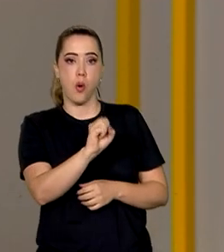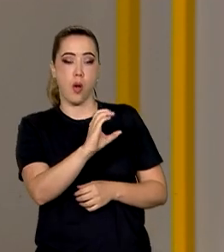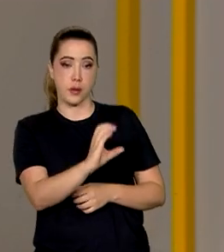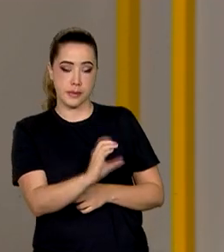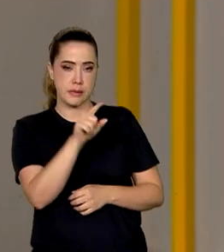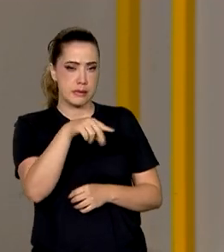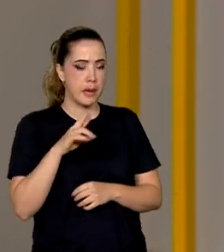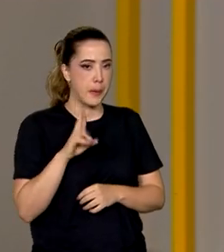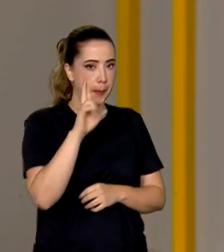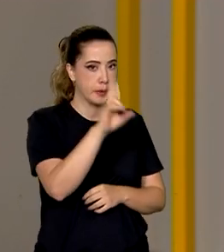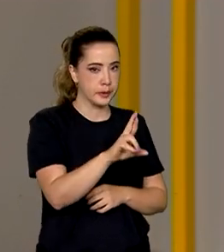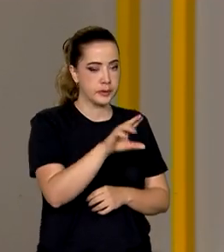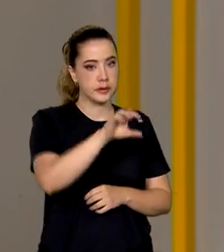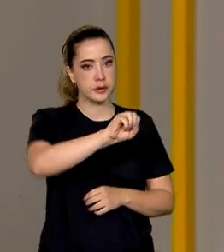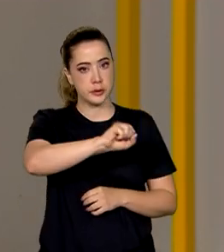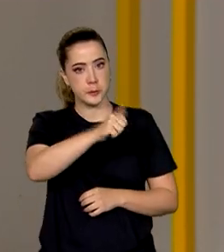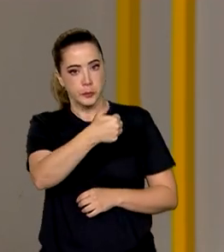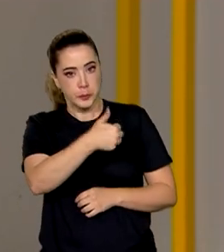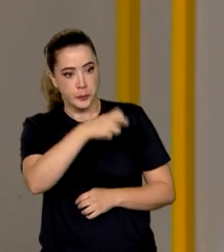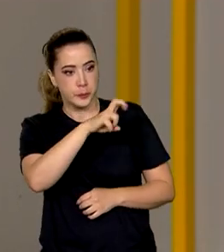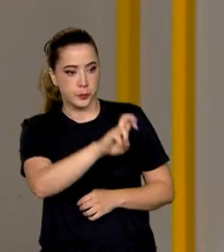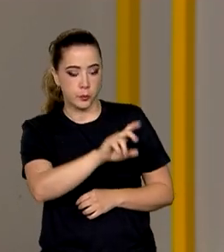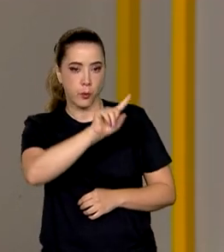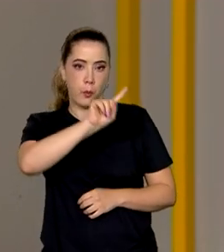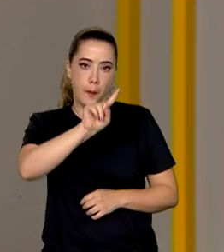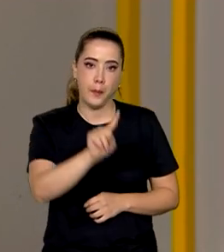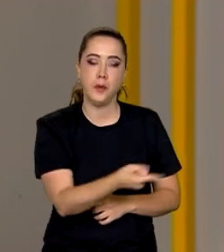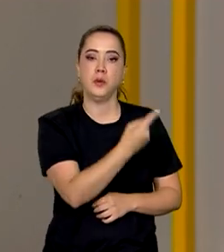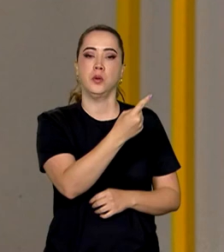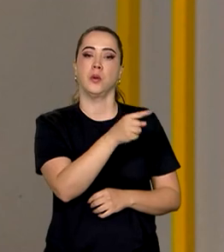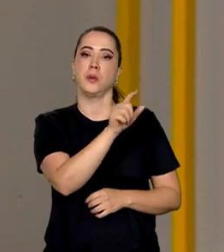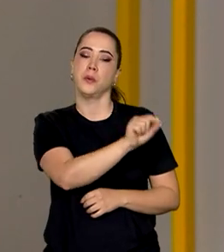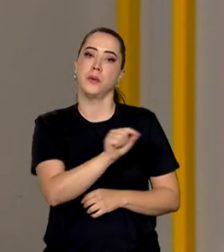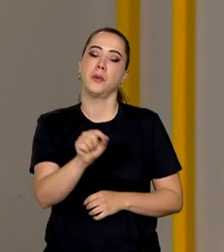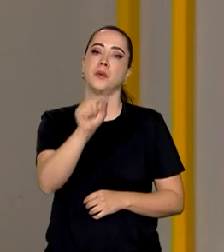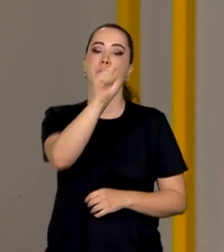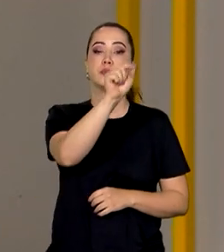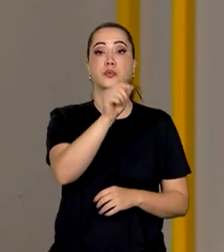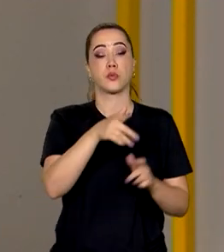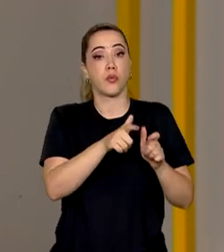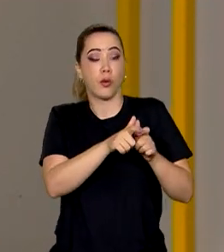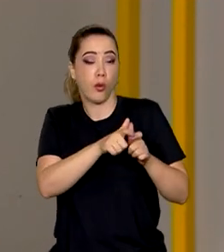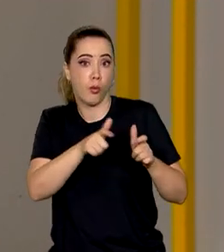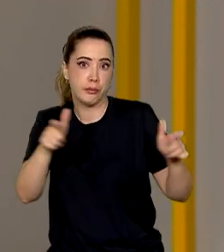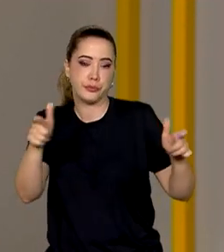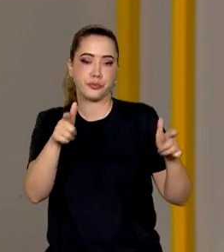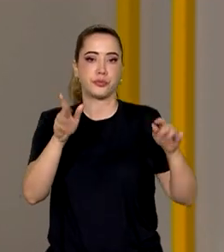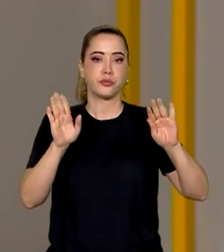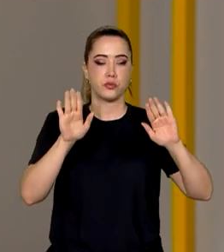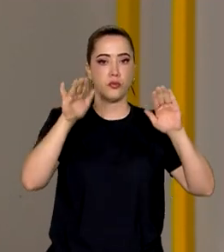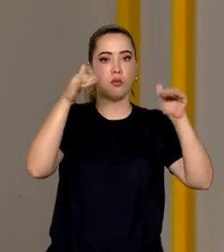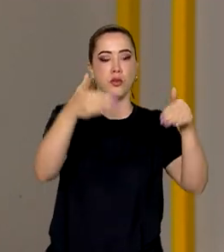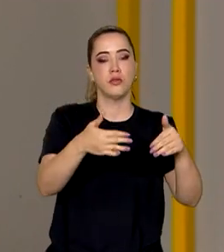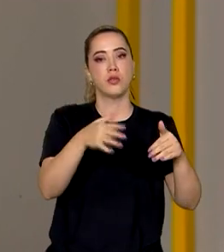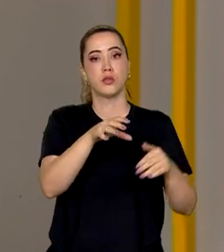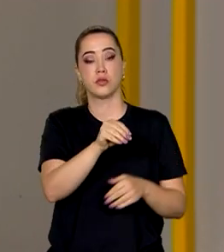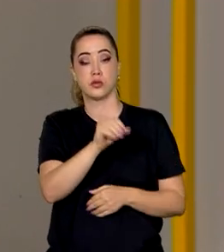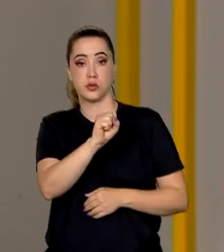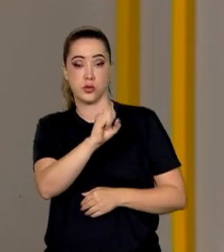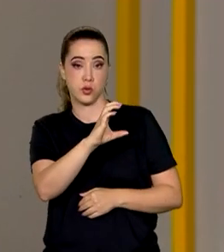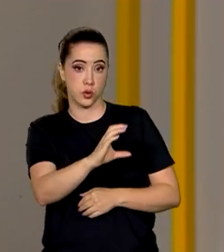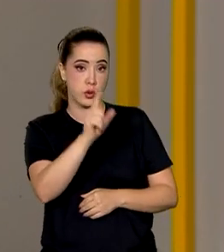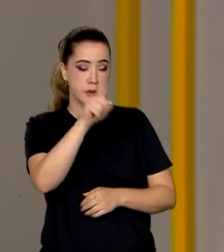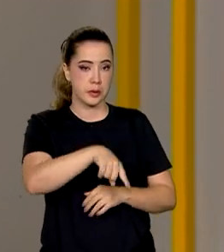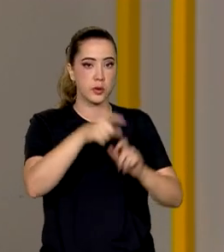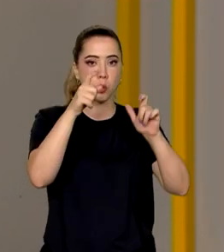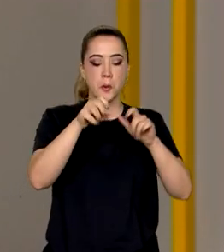representam 815 mil em todo o país. A maior concentração de OSCs é na região